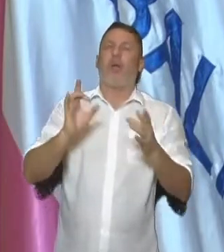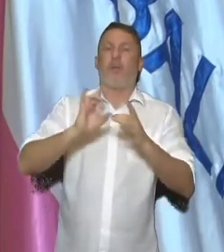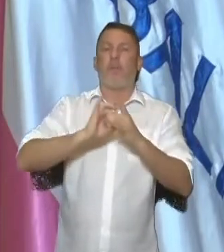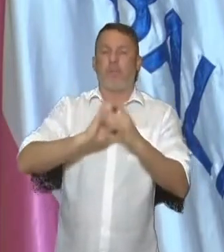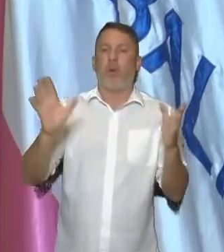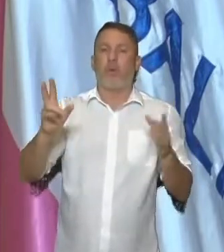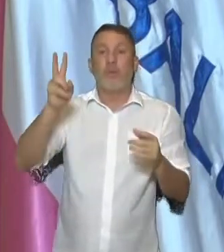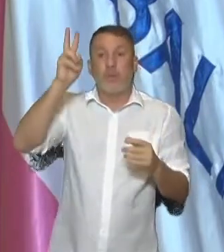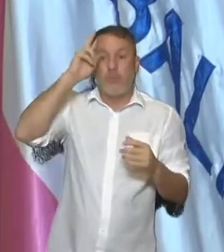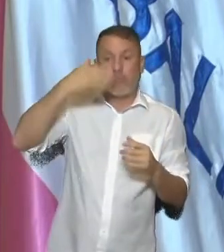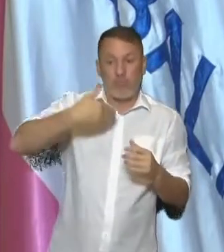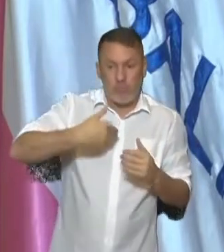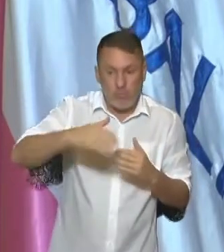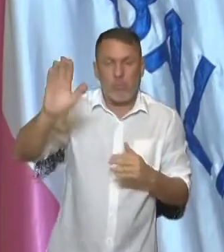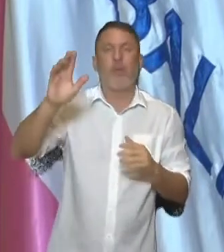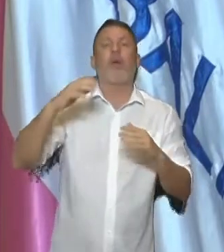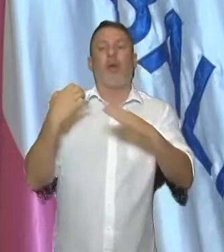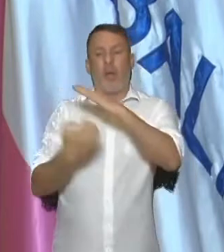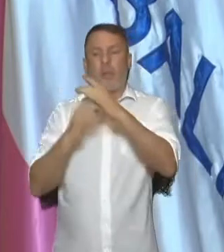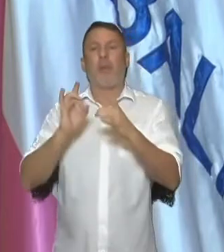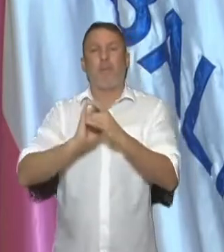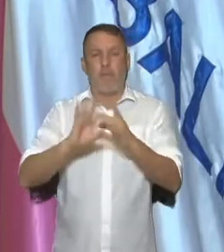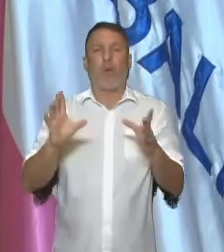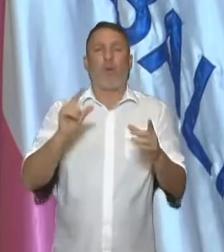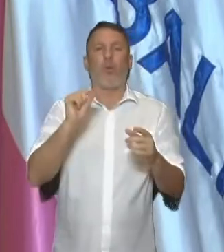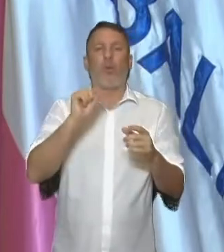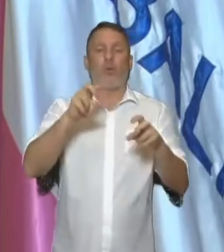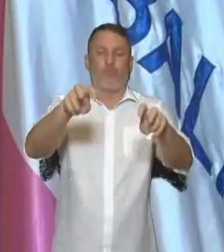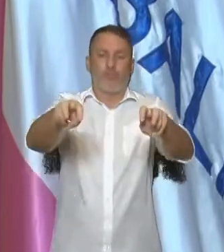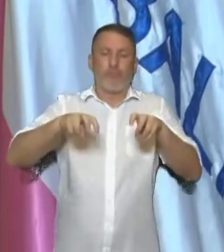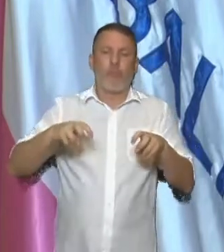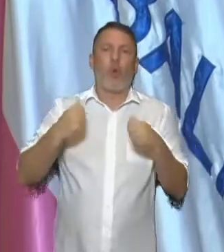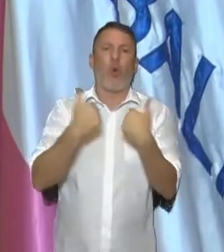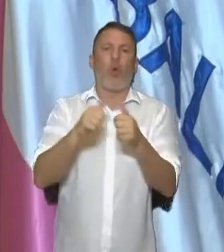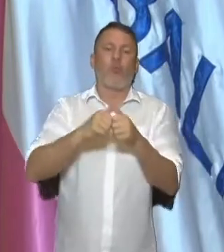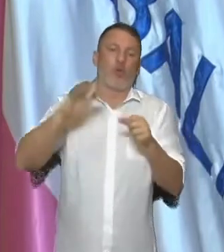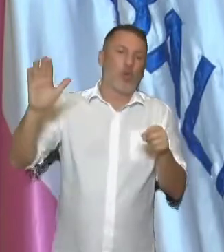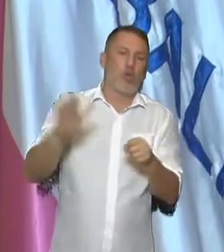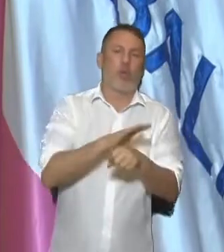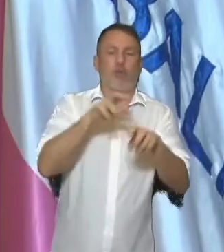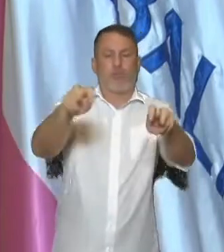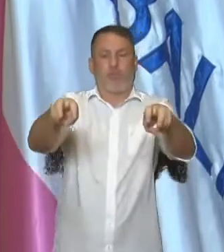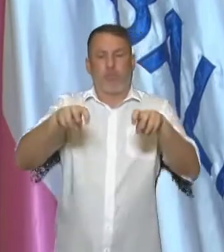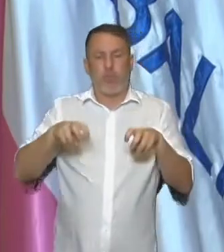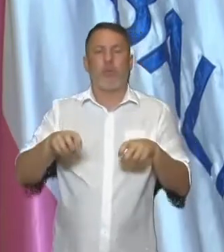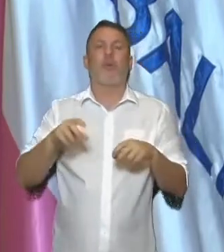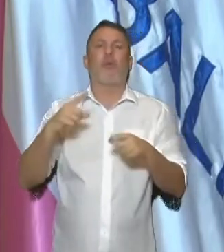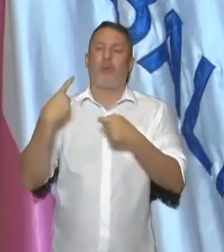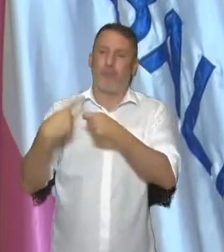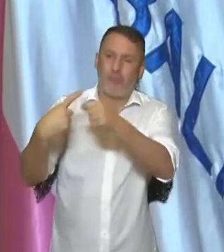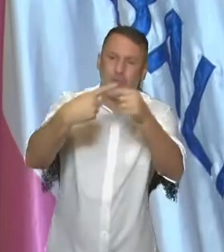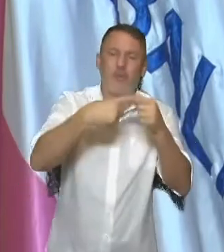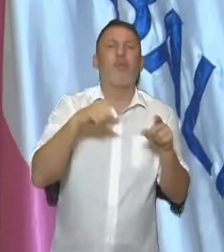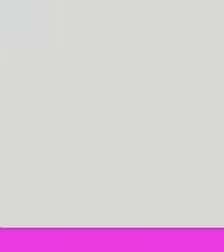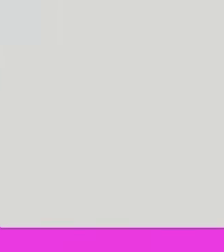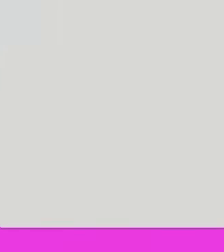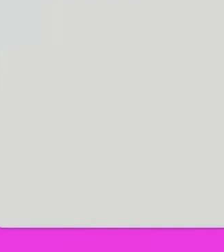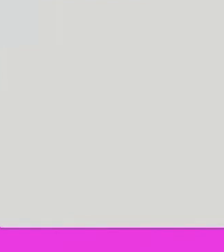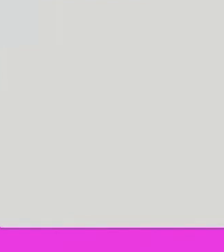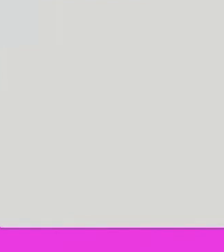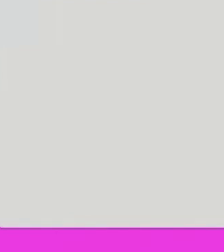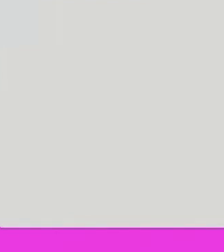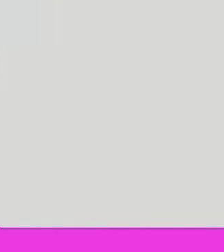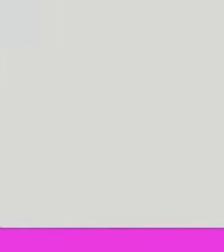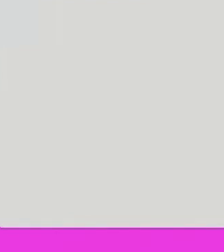-feira as empresas já estão autorizadas a vender 100% das passagens para ocupar todo o espaço dos veículos dos ônibus. No